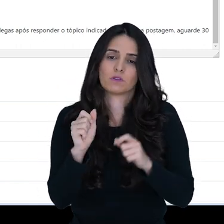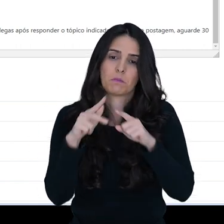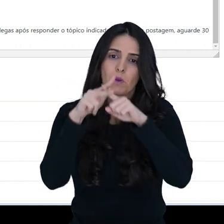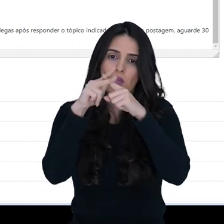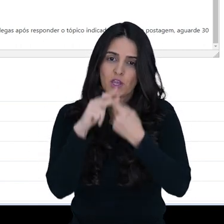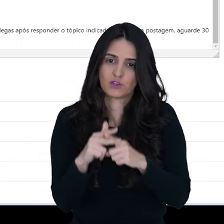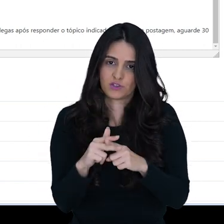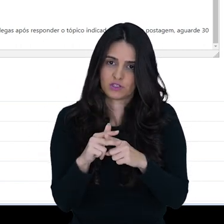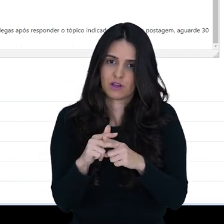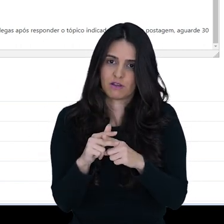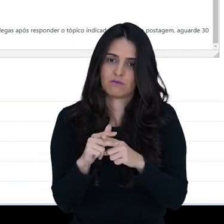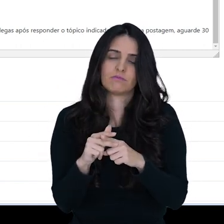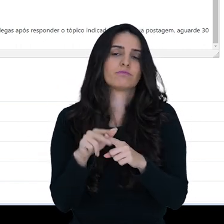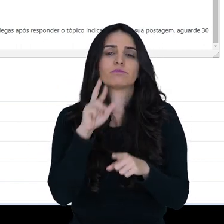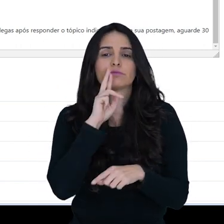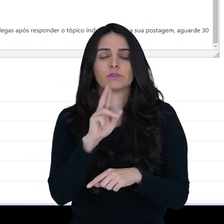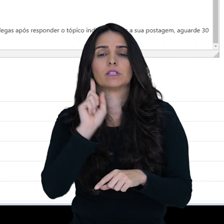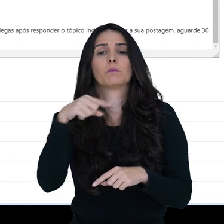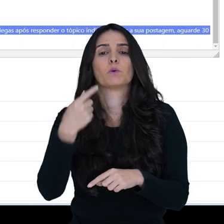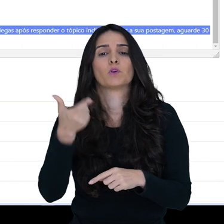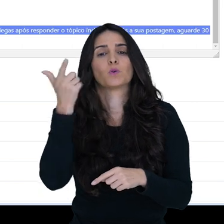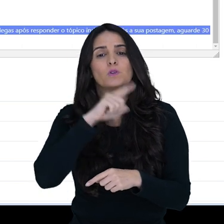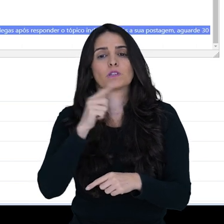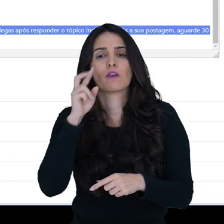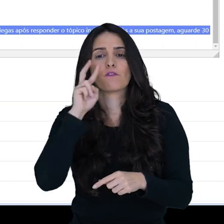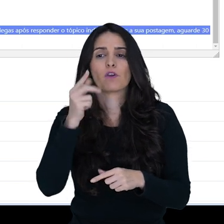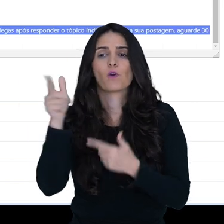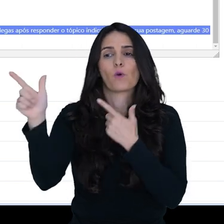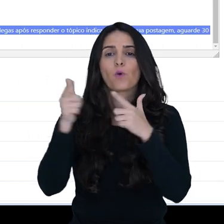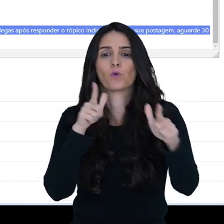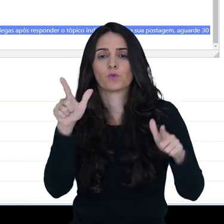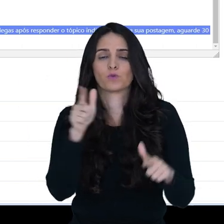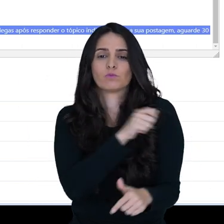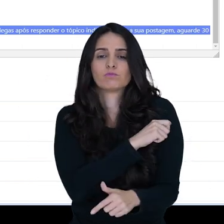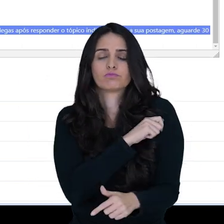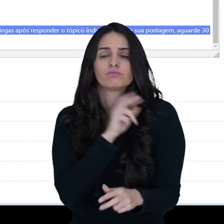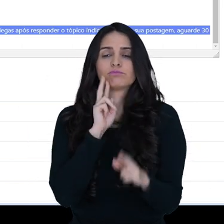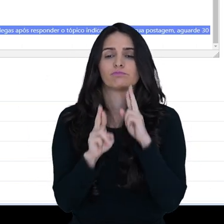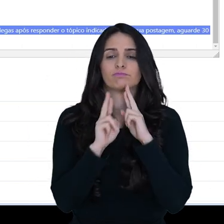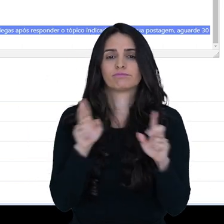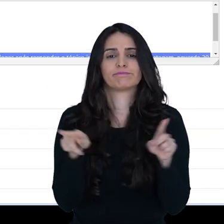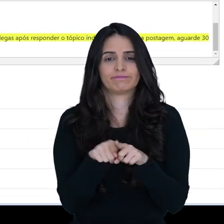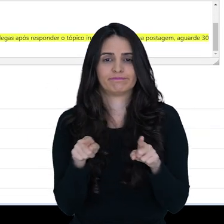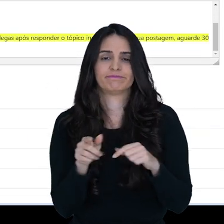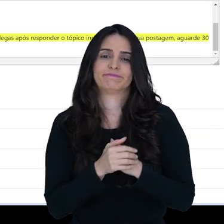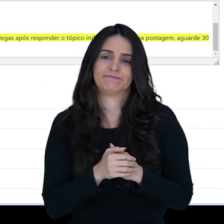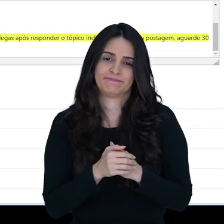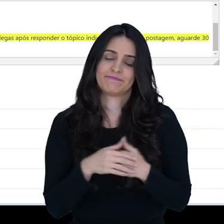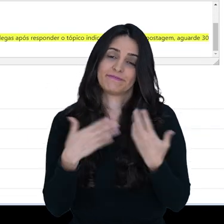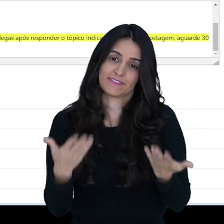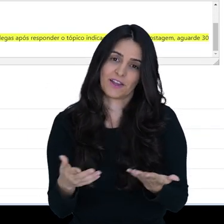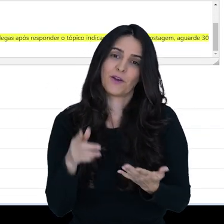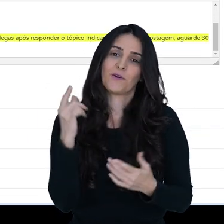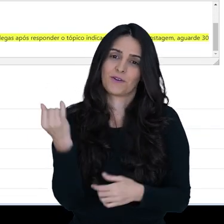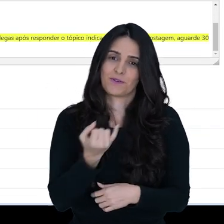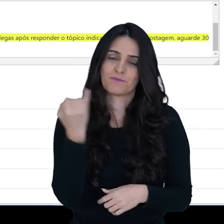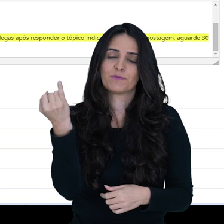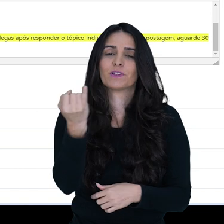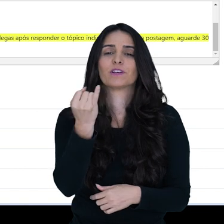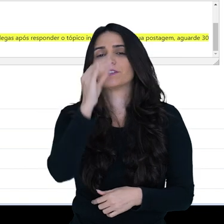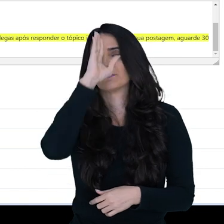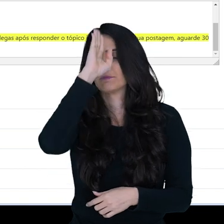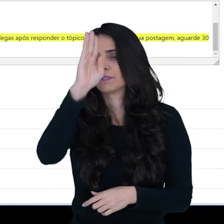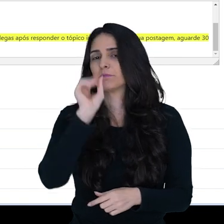editar a sua resposta, para ter acesso às respostas dos colegas. Então, nesse caso, é muito